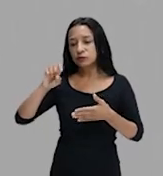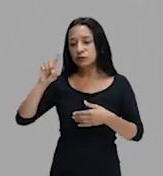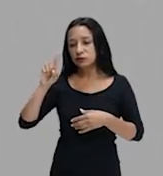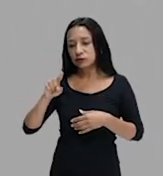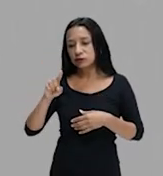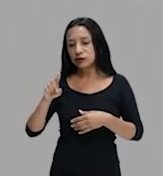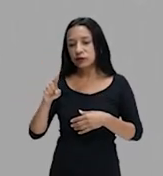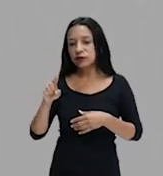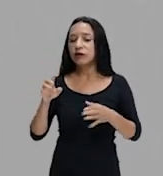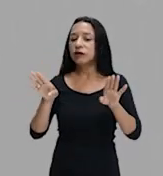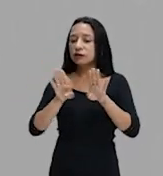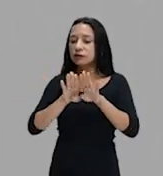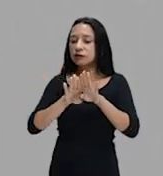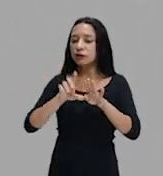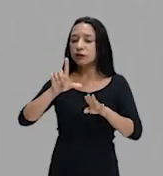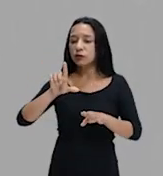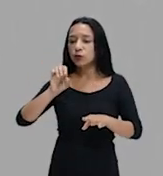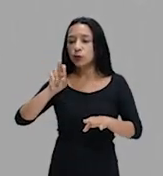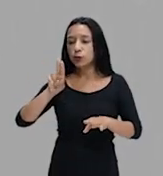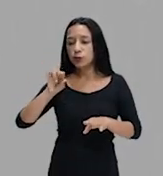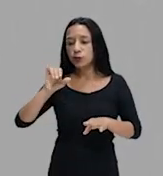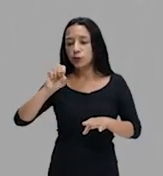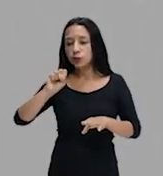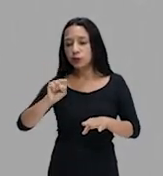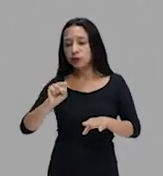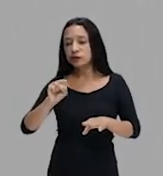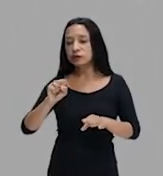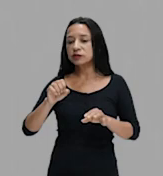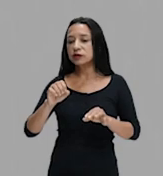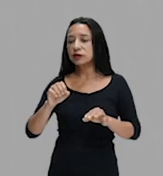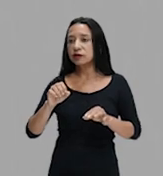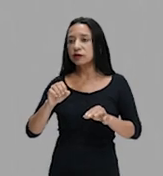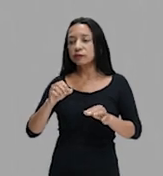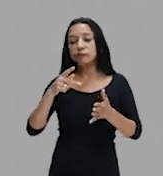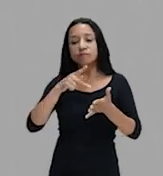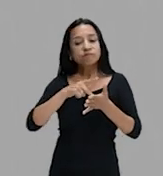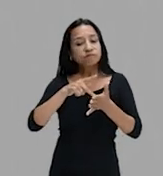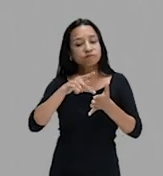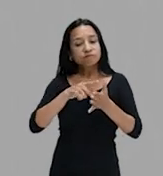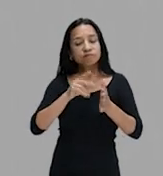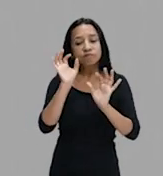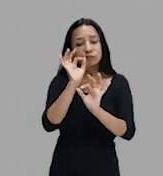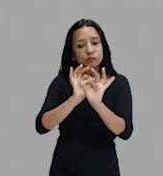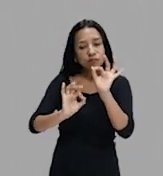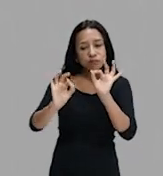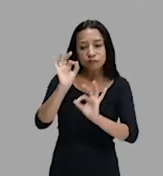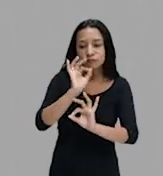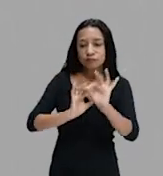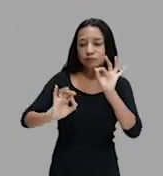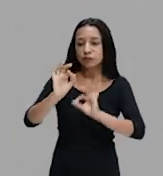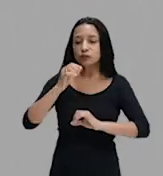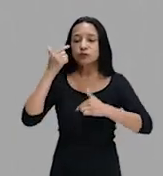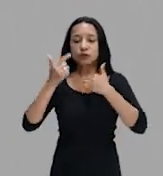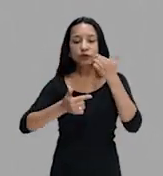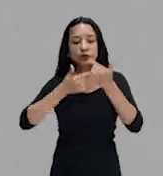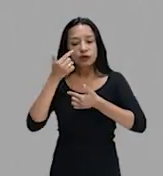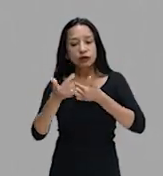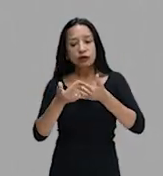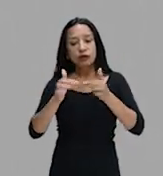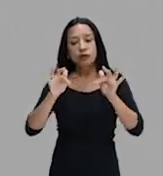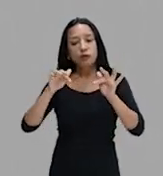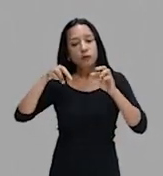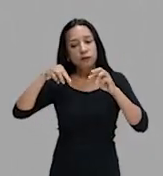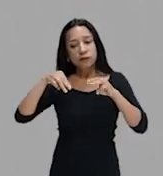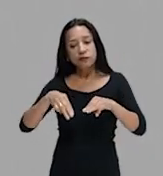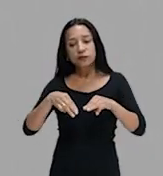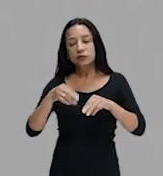a formação de sociedades abolicionistas que, justamente, estão se organizando para lutar pelo fim da escravidão